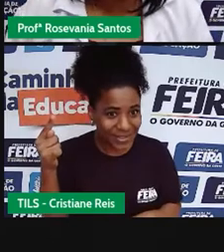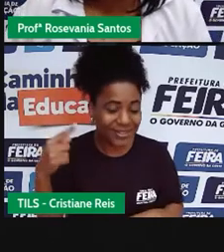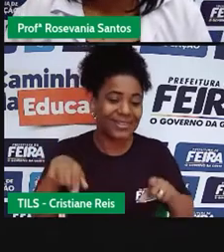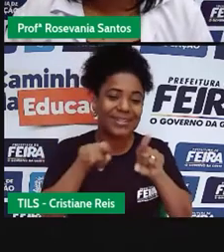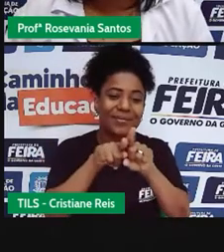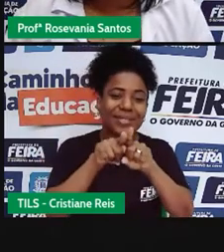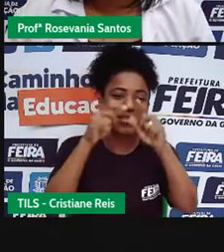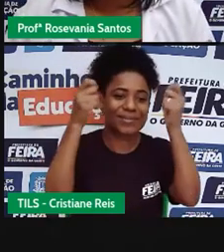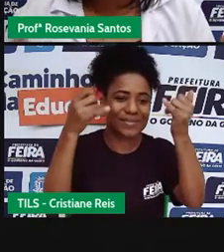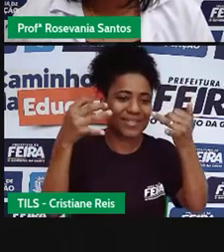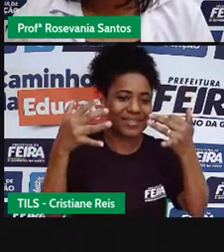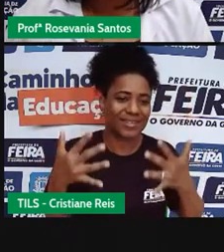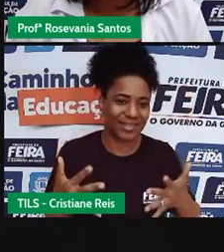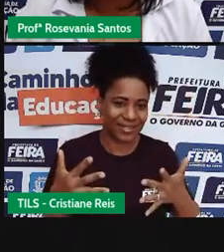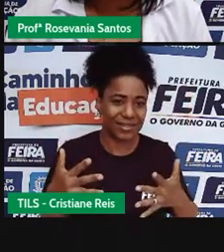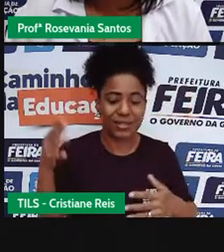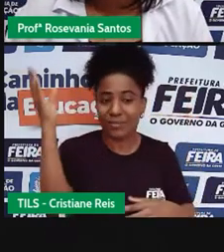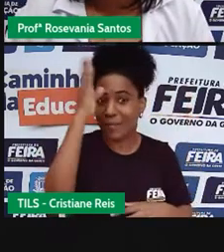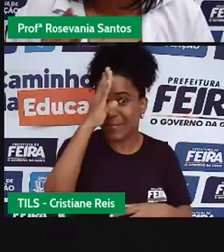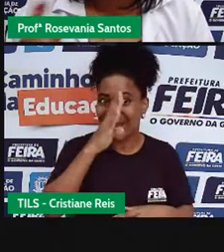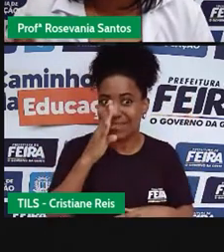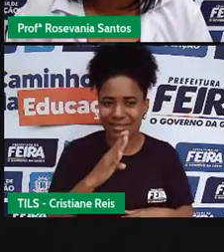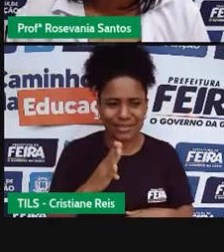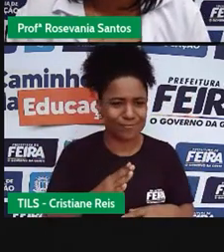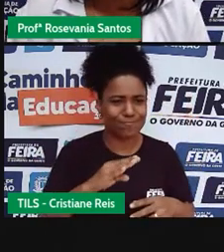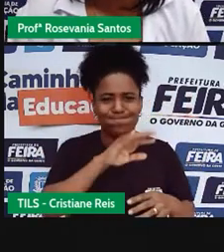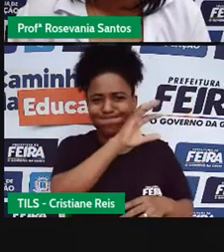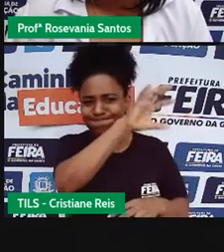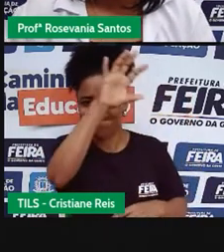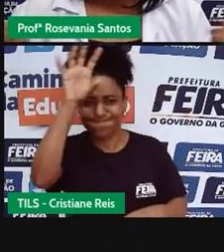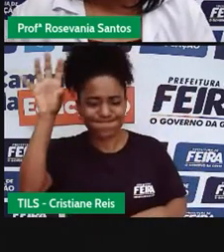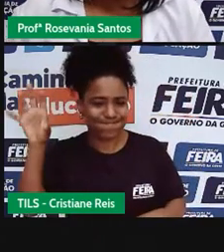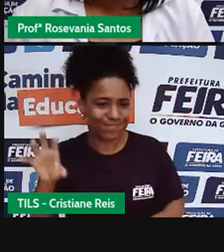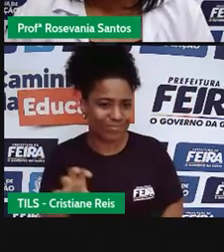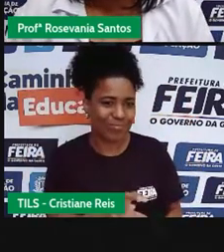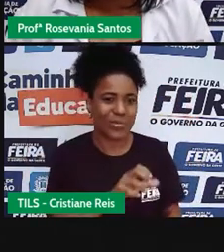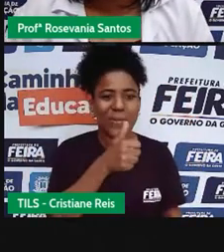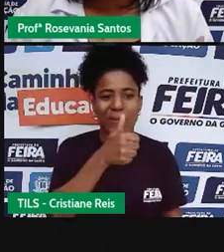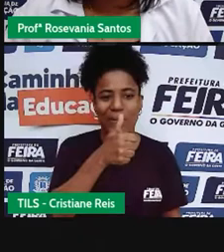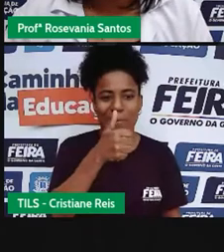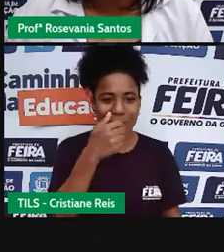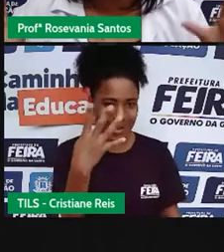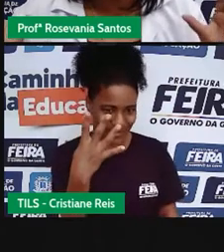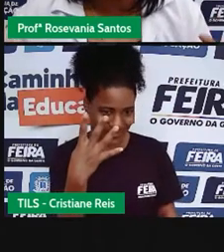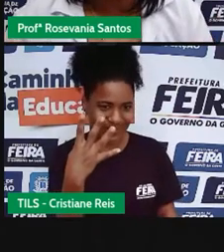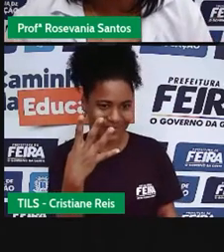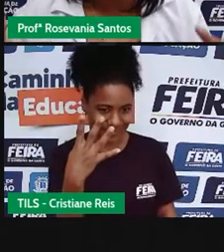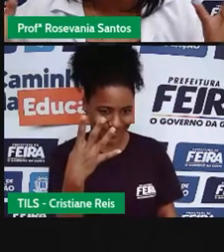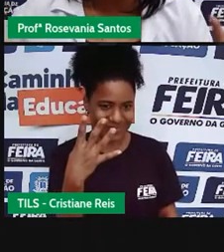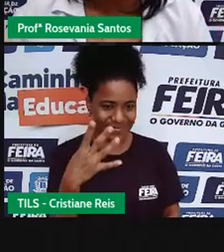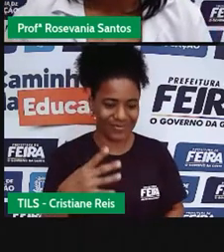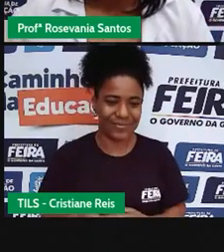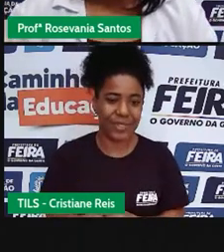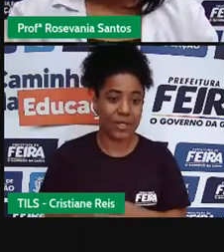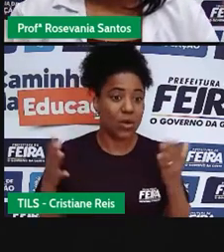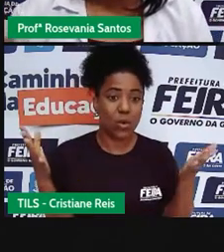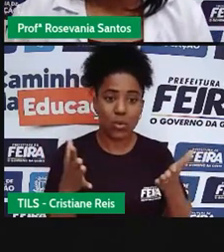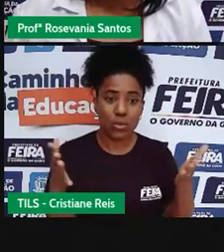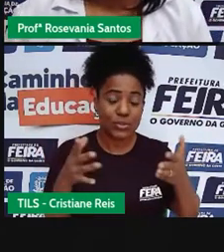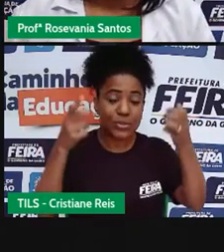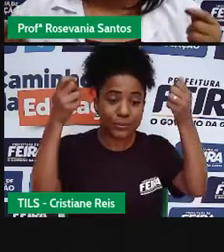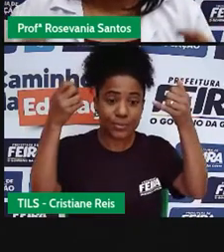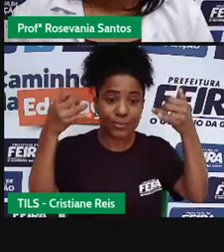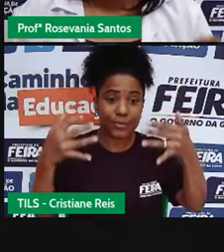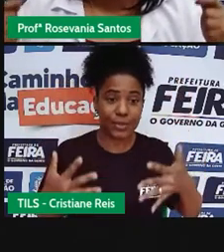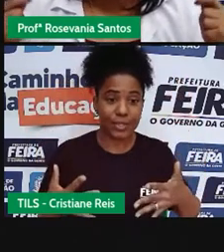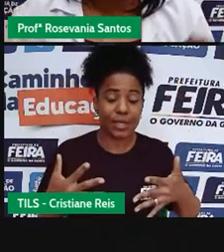E falamos também dos brasileiros, dos 4 brasileiros, que é aquela, a proposta por Newton, mas hoje nós vamos falar da